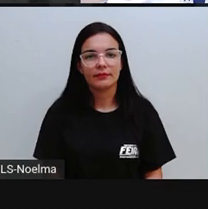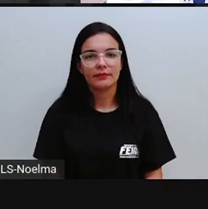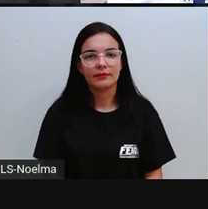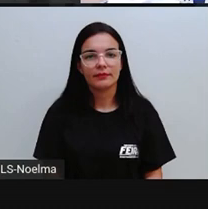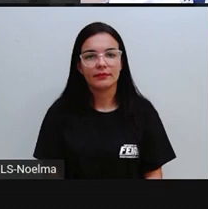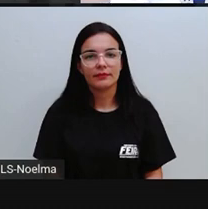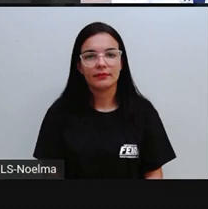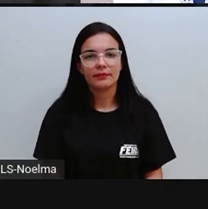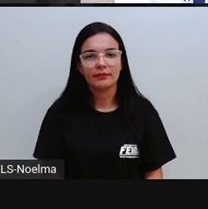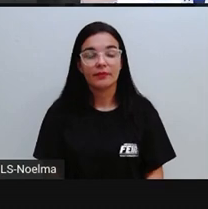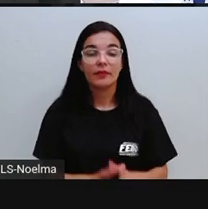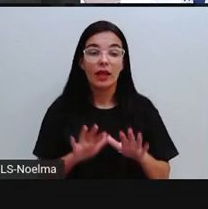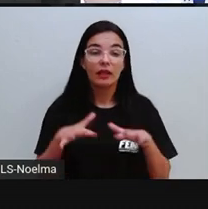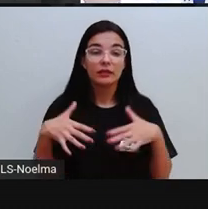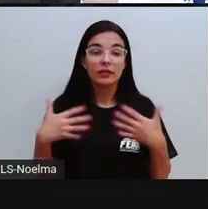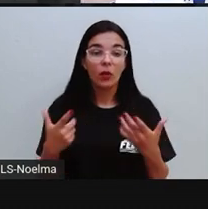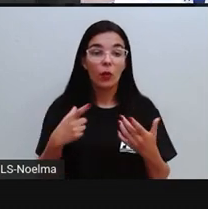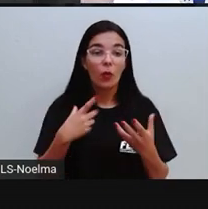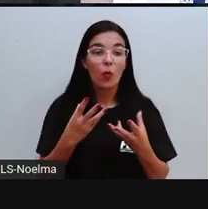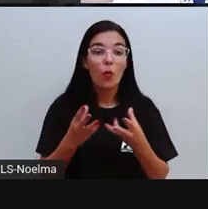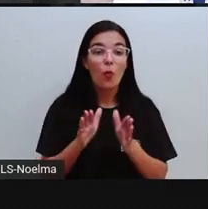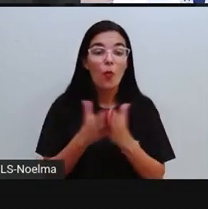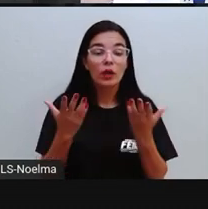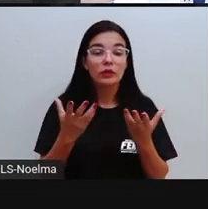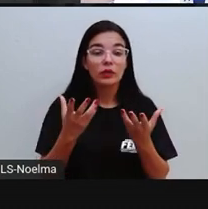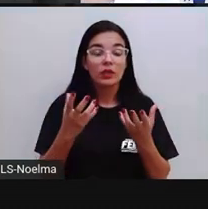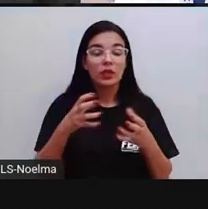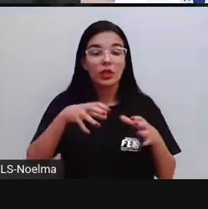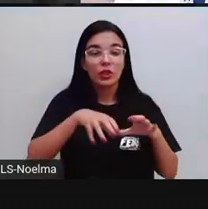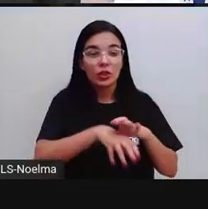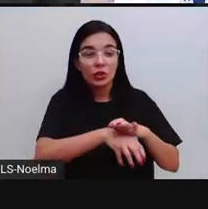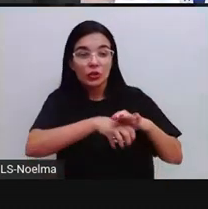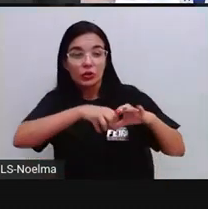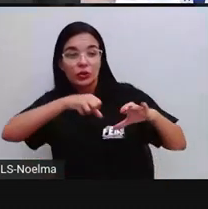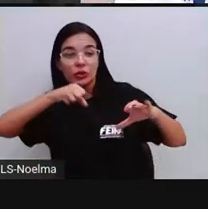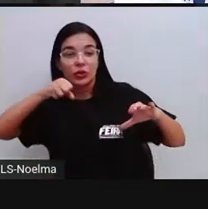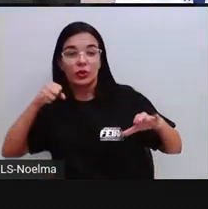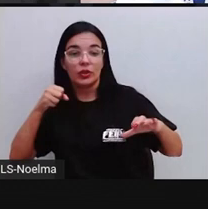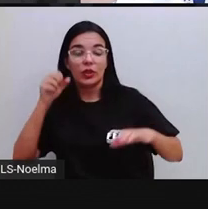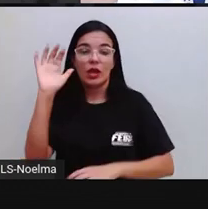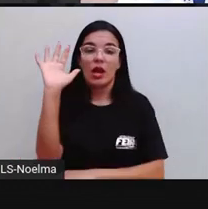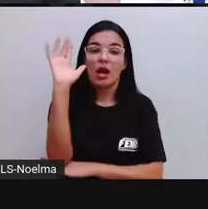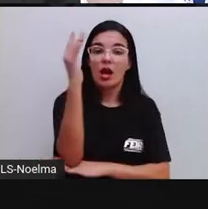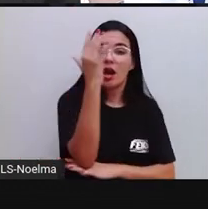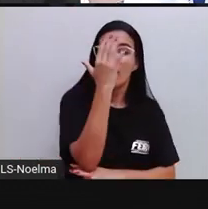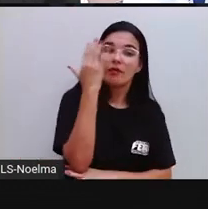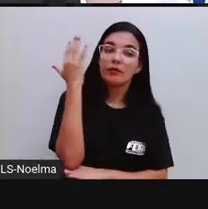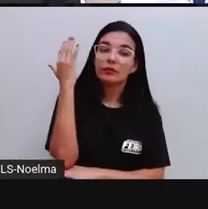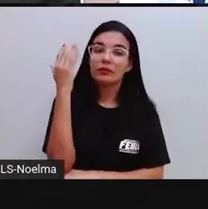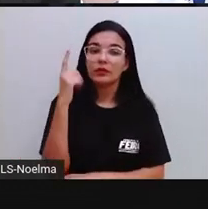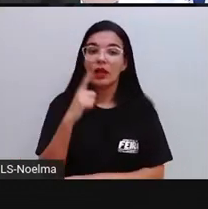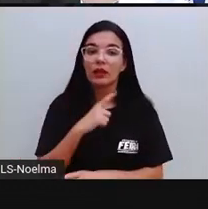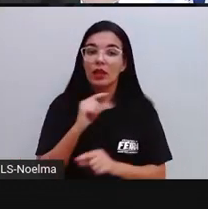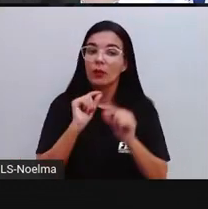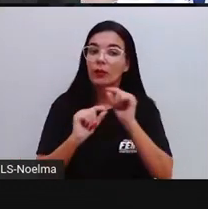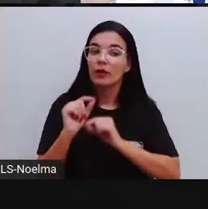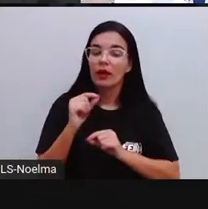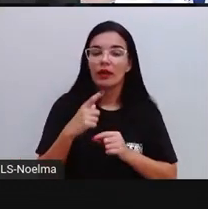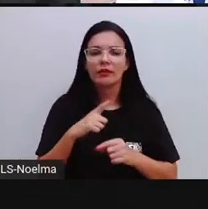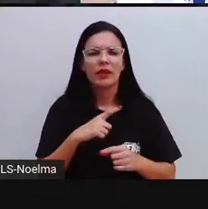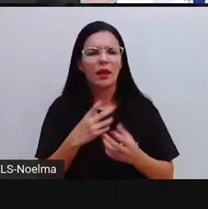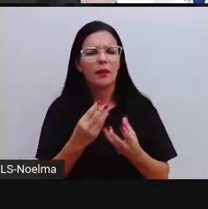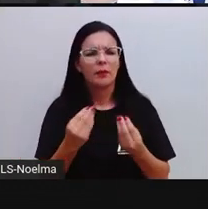já no extrativismo vegetal, como é pró essa transformação? Olha lá, vários produtos vegetais